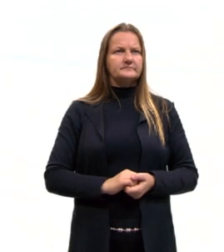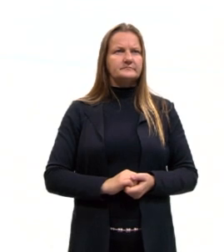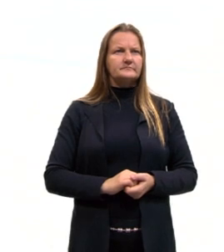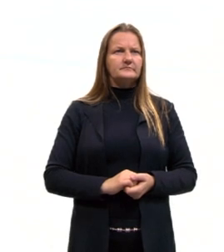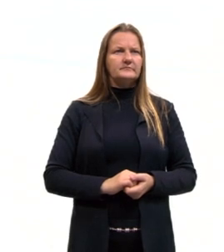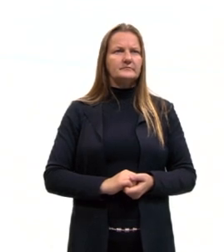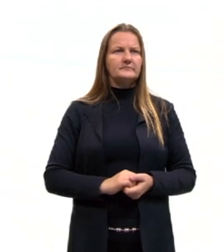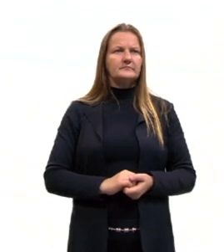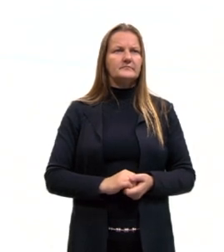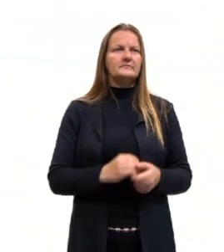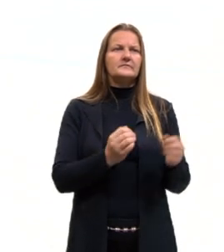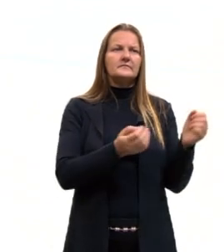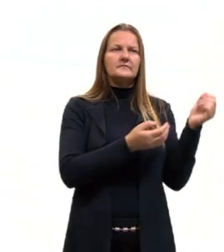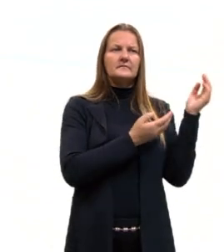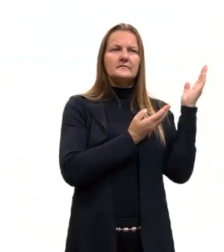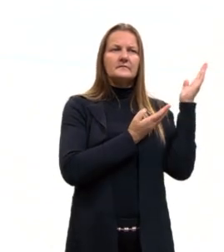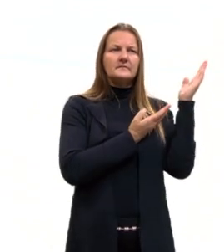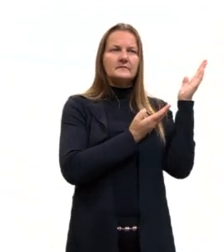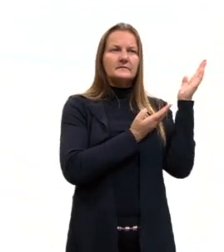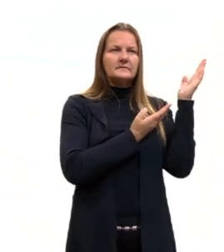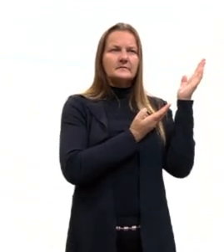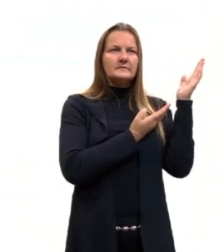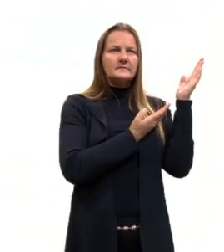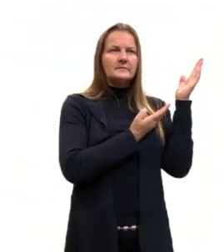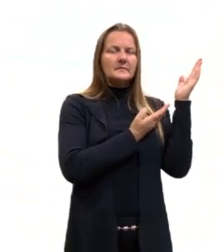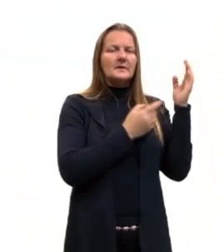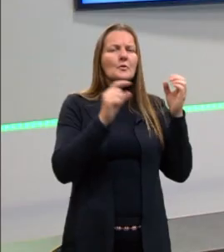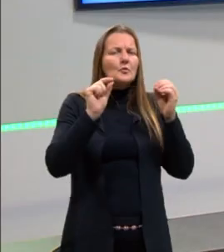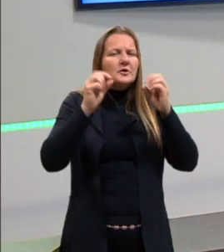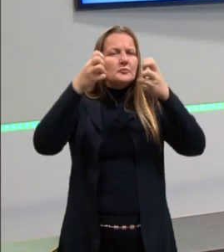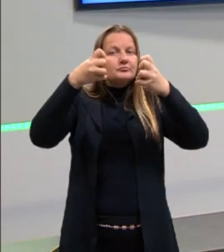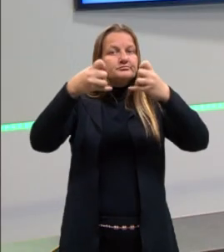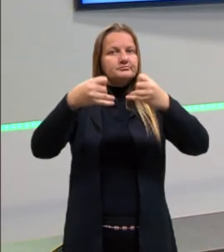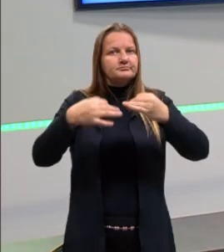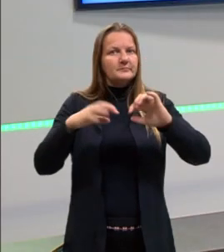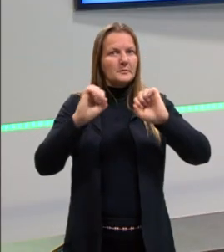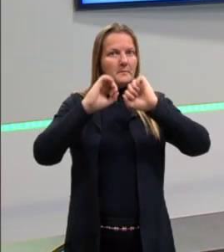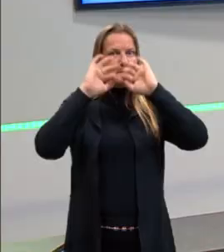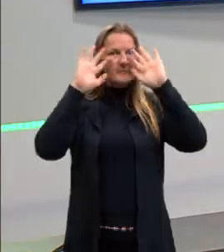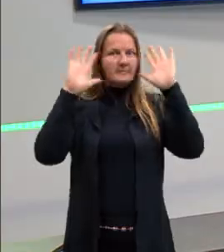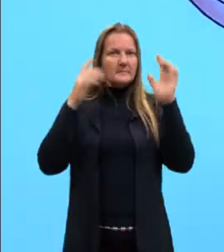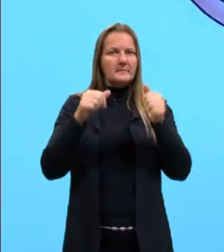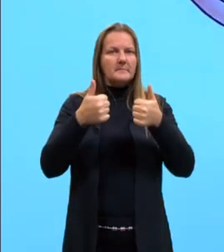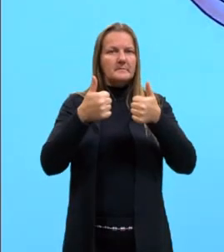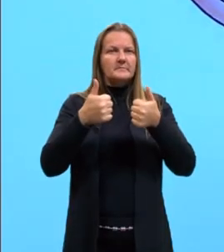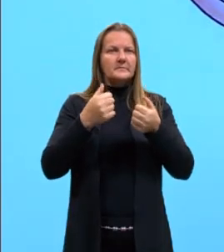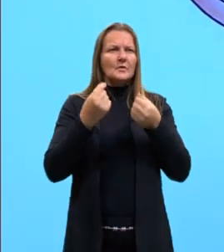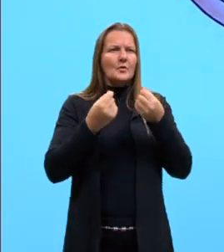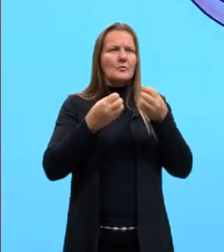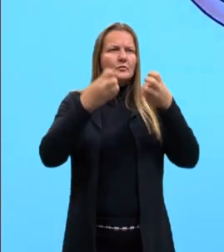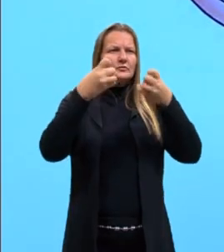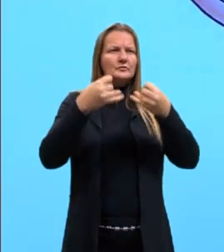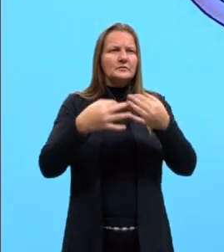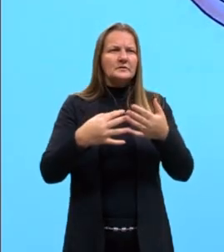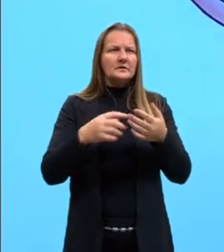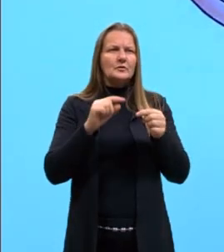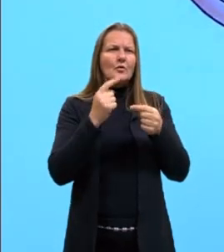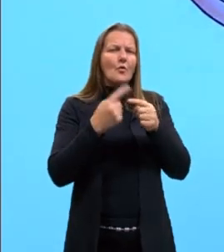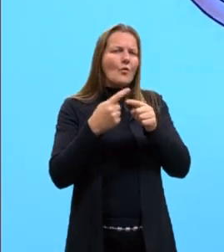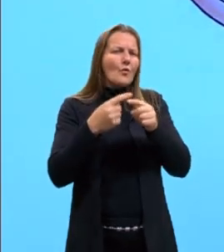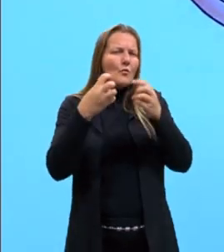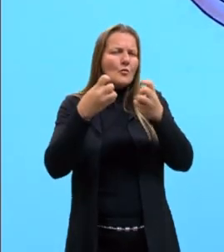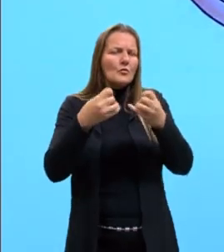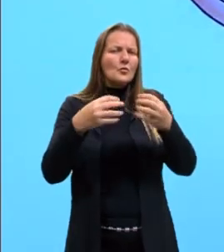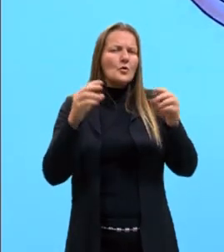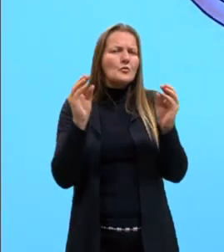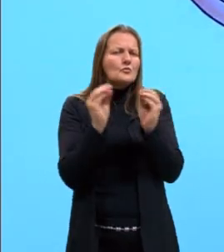Bom, só para ficar um pouquinho mais claro também, a transcrição e a tradução, que é a